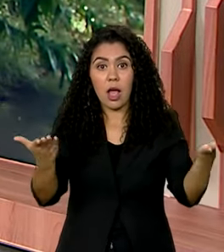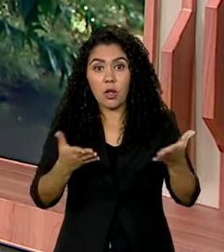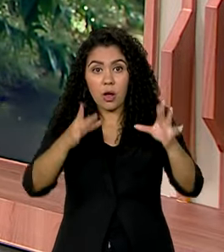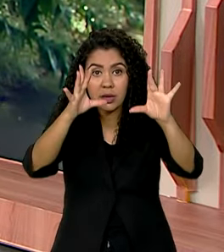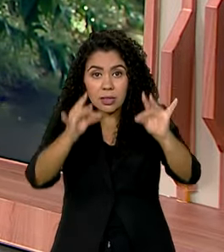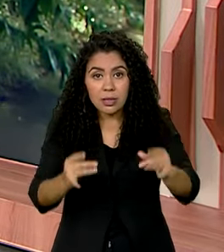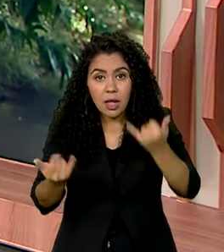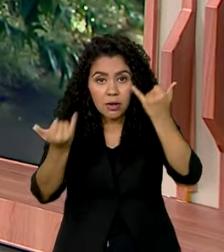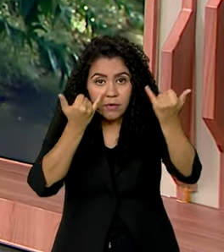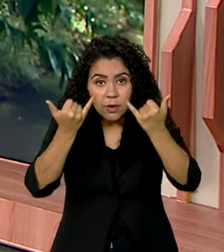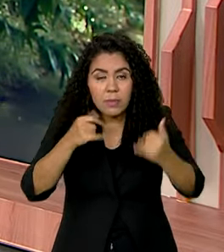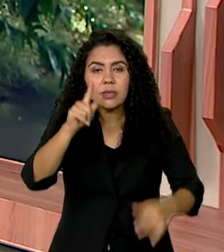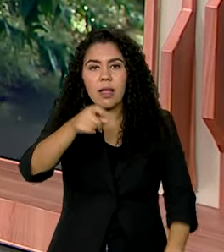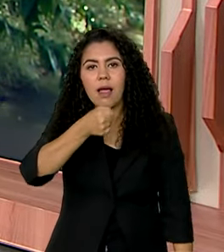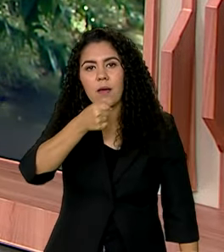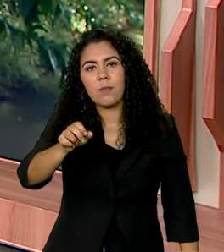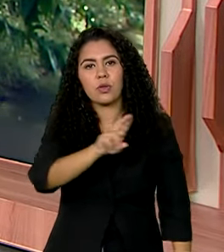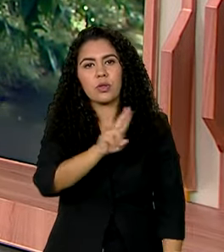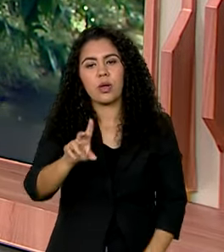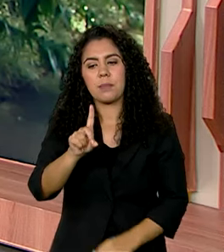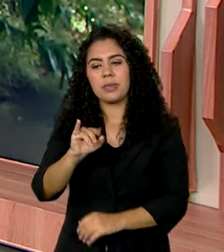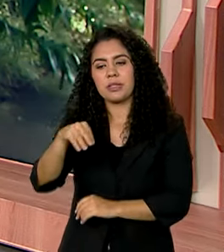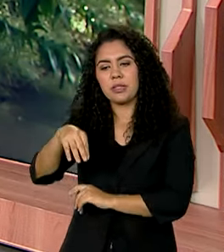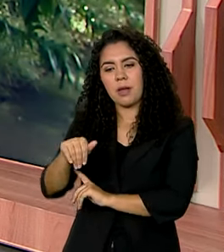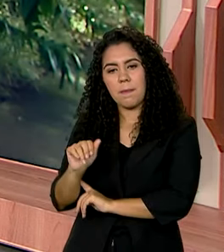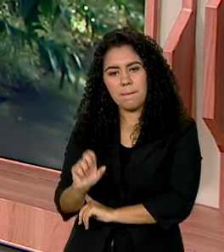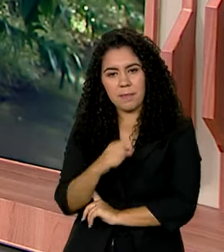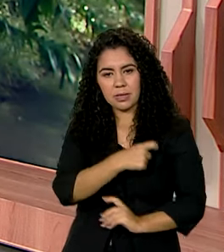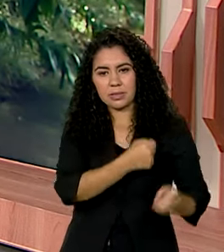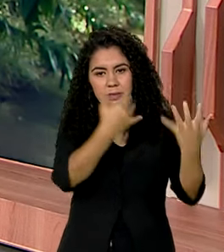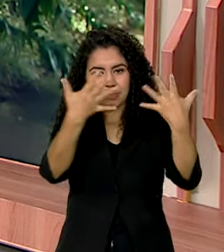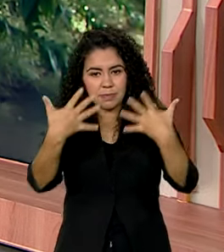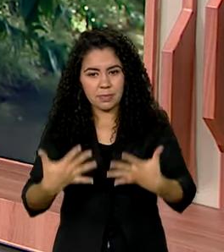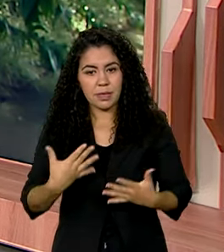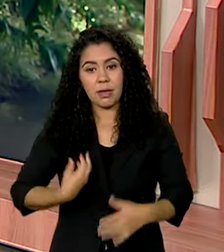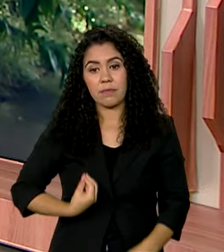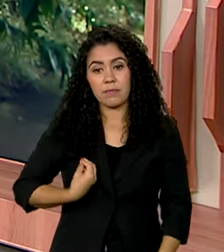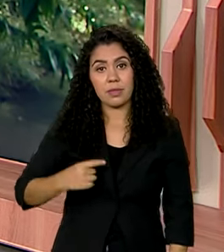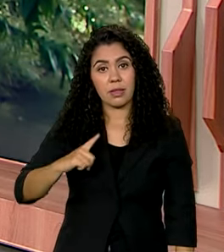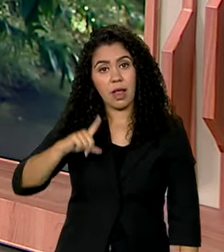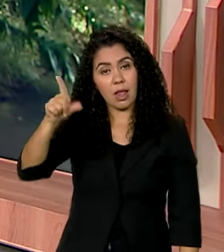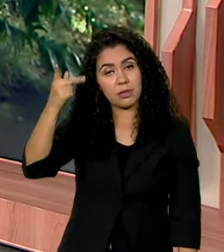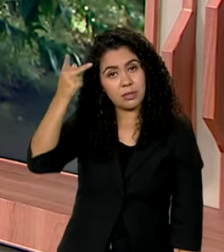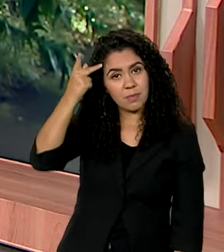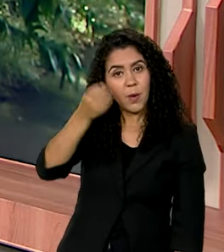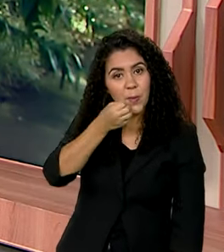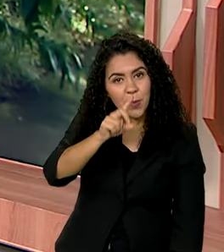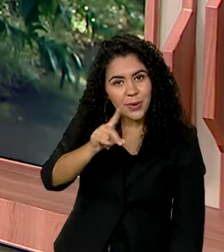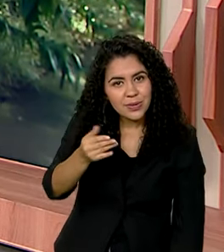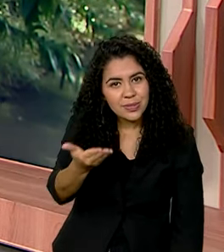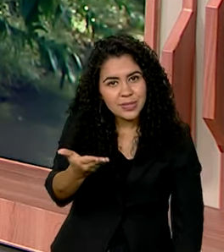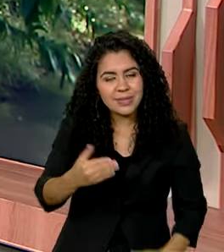outras informações é o repórter Dimas Soldi, que conversa com a gente direto de São Paulo. Bom dia, Dimas.